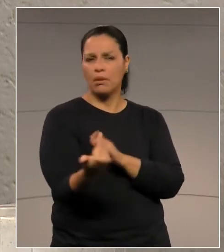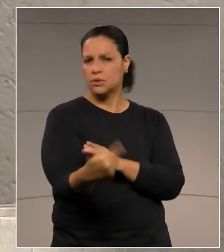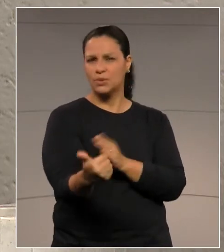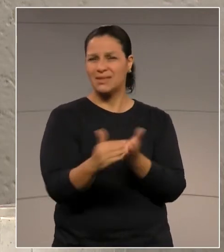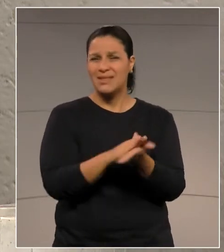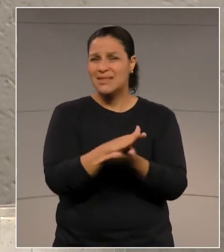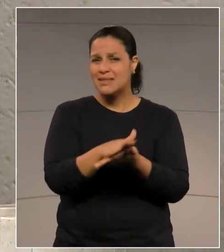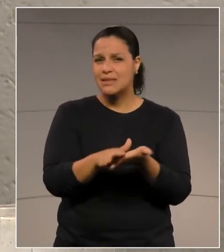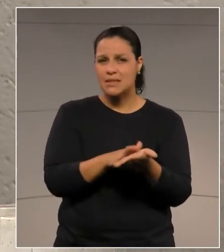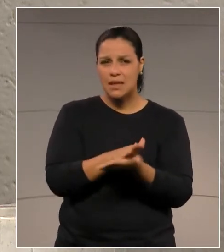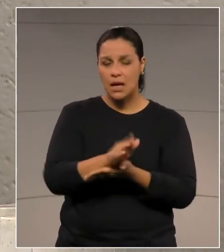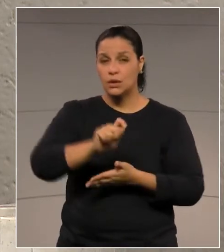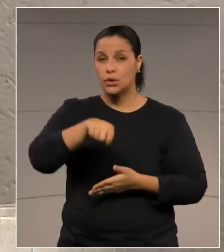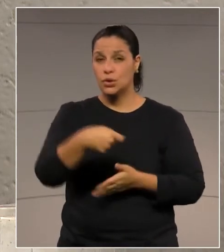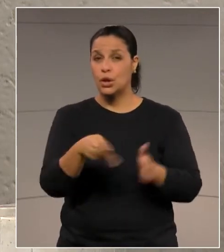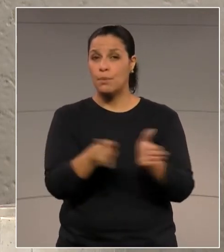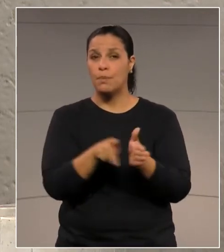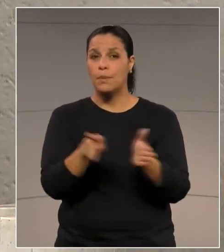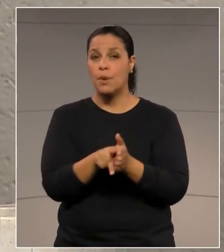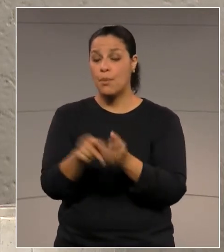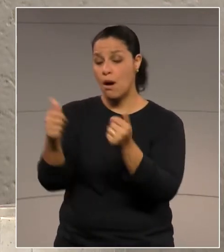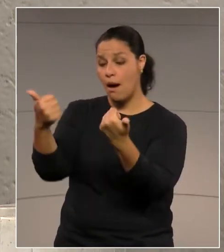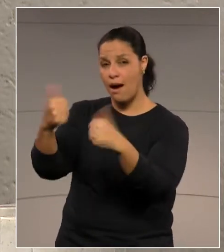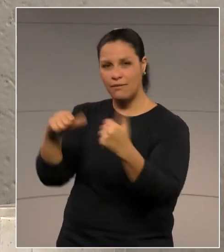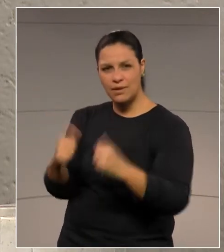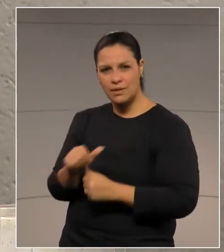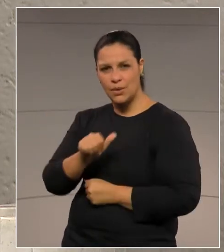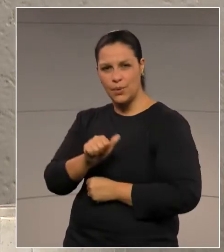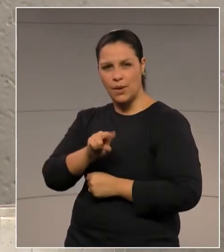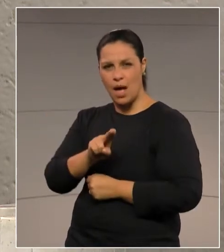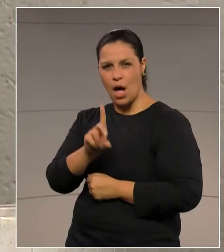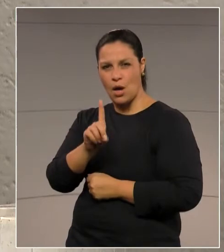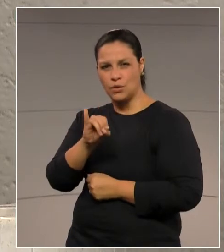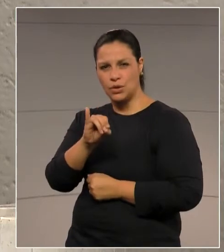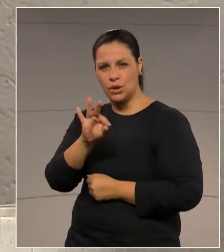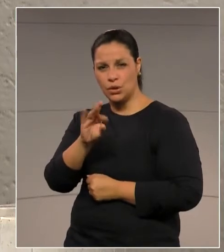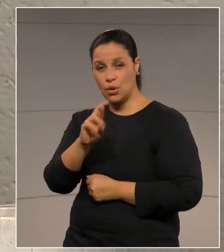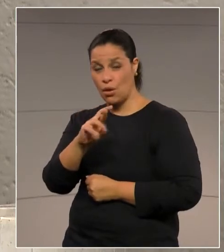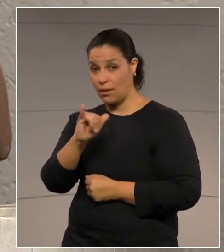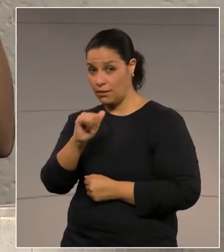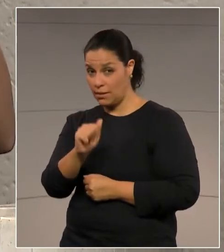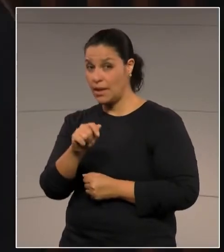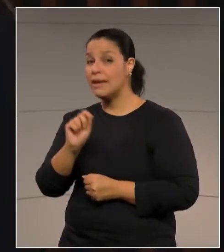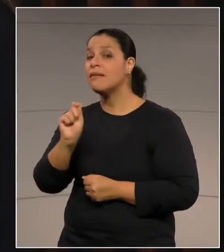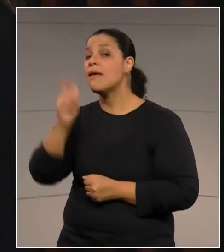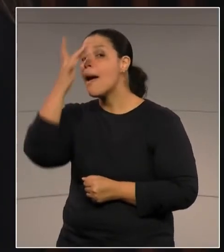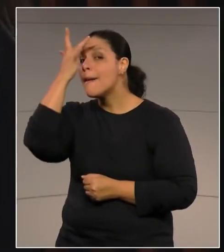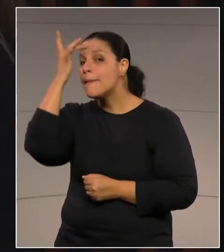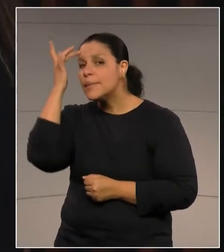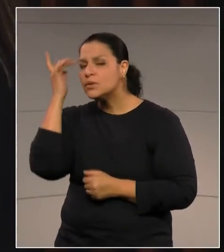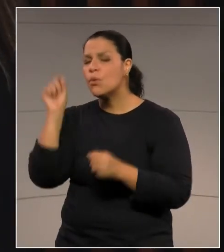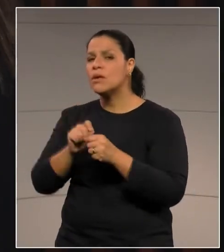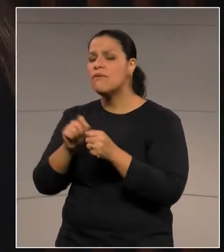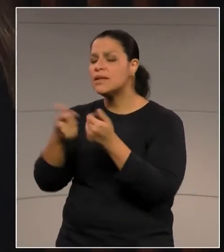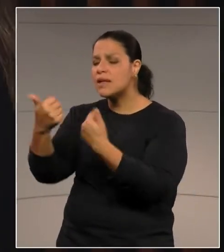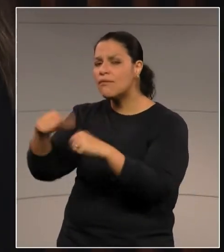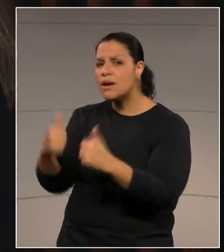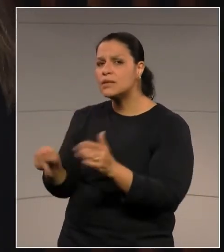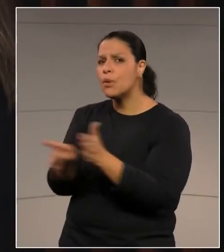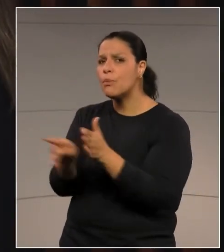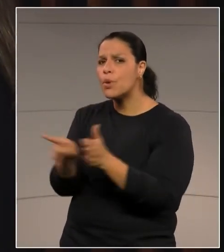cópia desta auditoria. E nem de saber quem foram os auditores